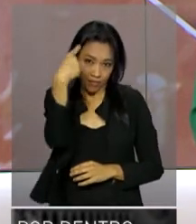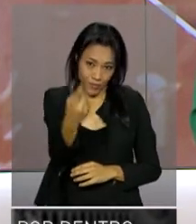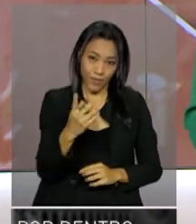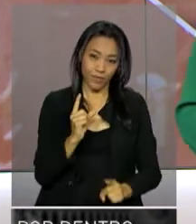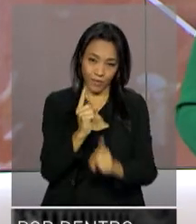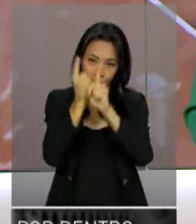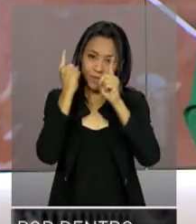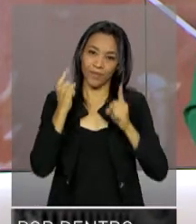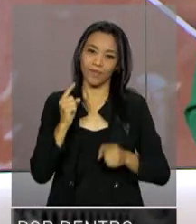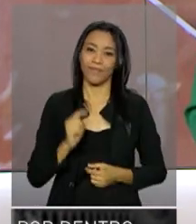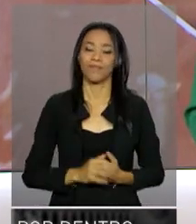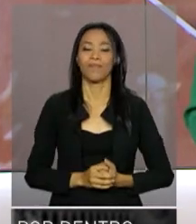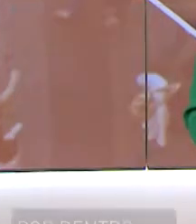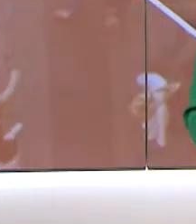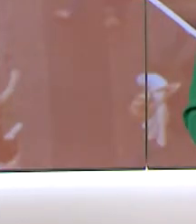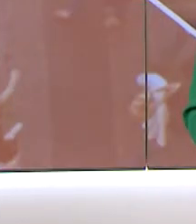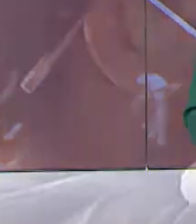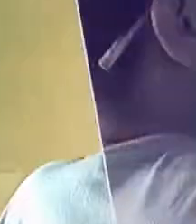no próximo programa. Até lá!